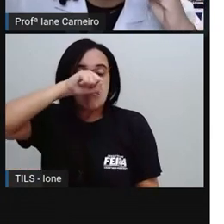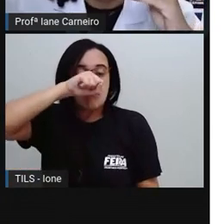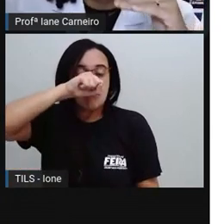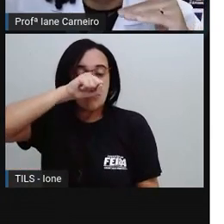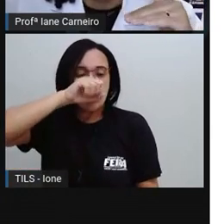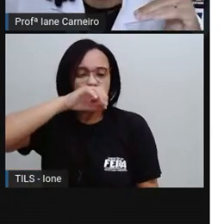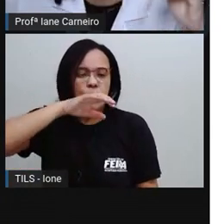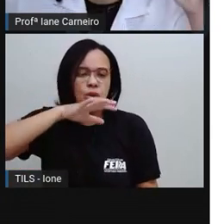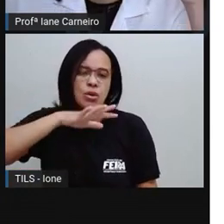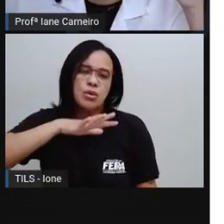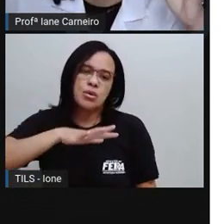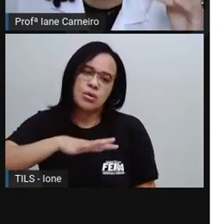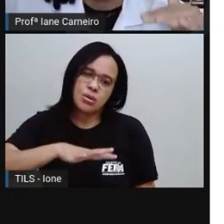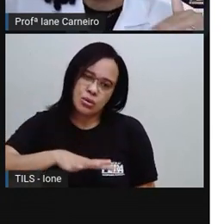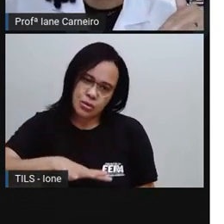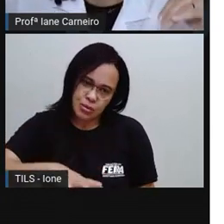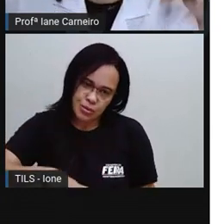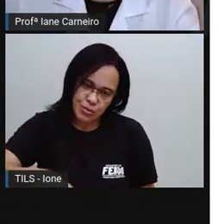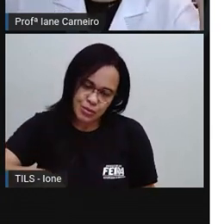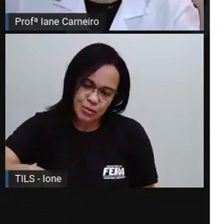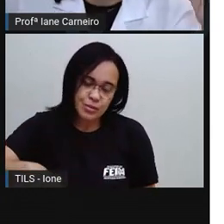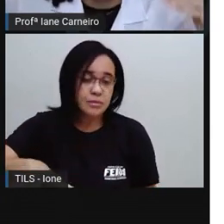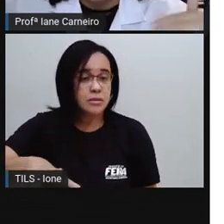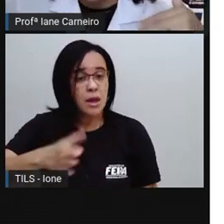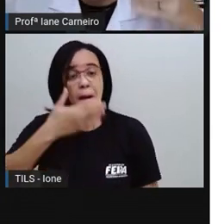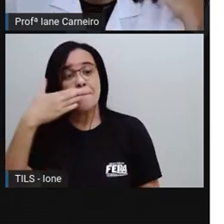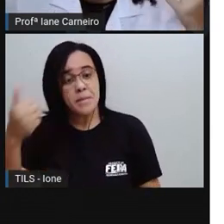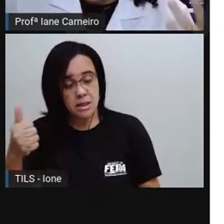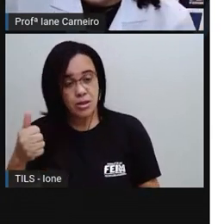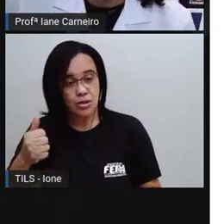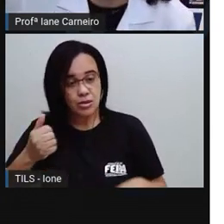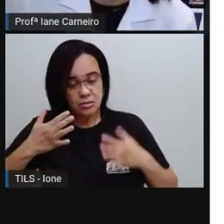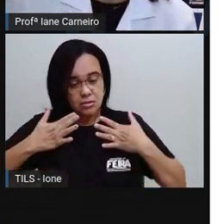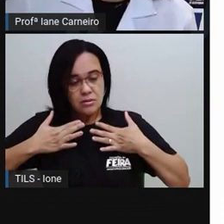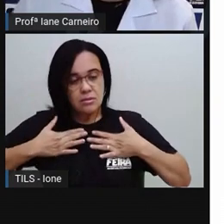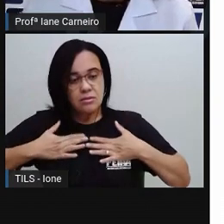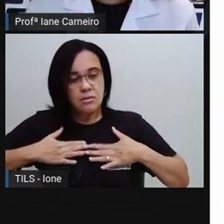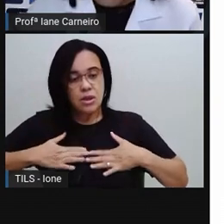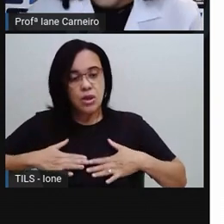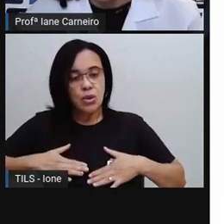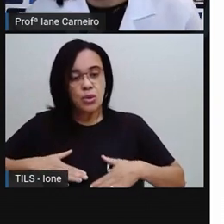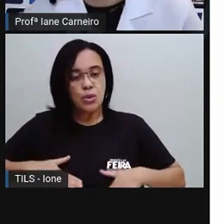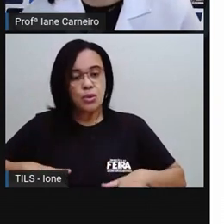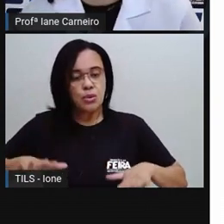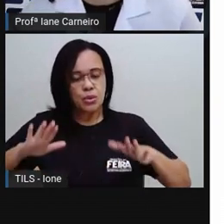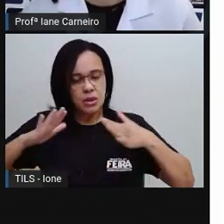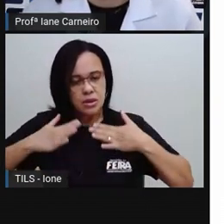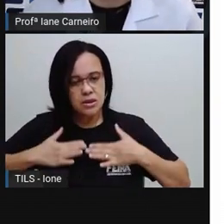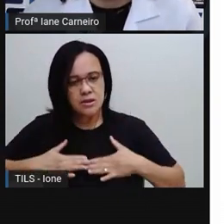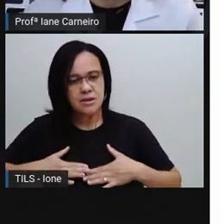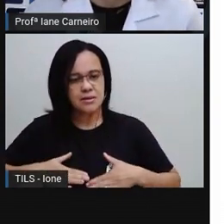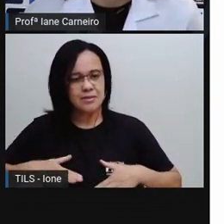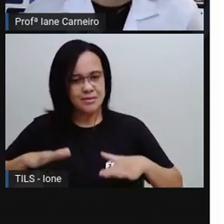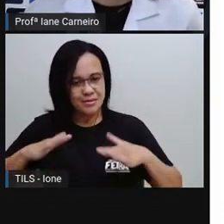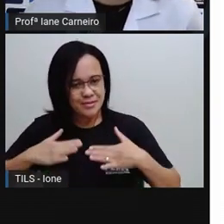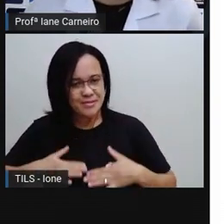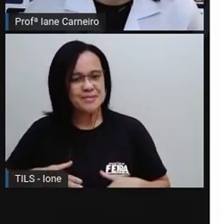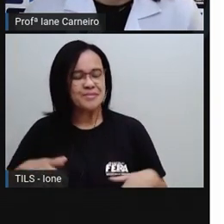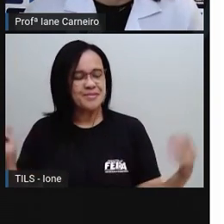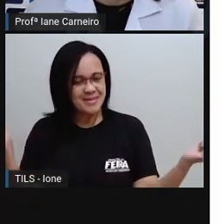raiva vai, ó, aliviando, aliviando. E você vai ficando mais calmo e mais calmo. Tá certo?